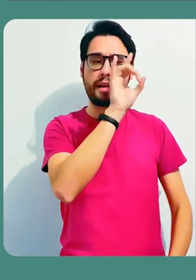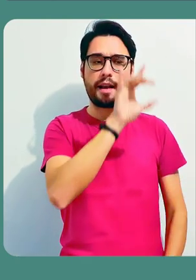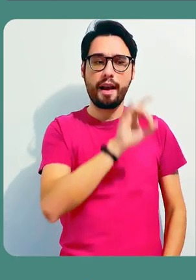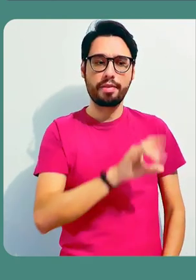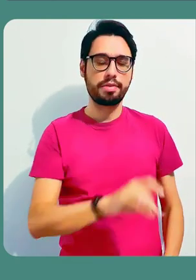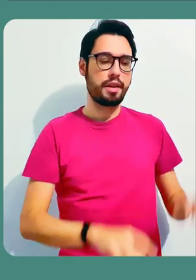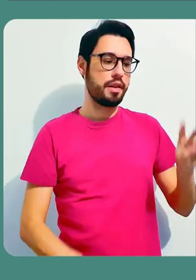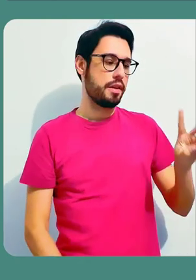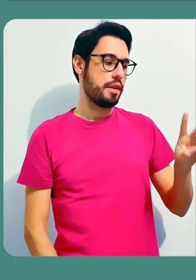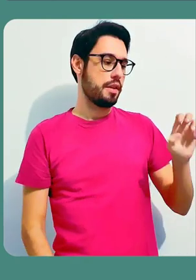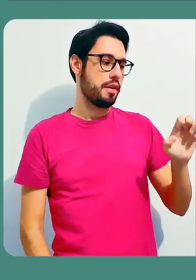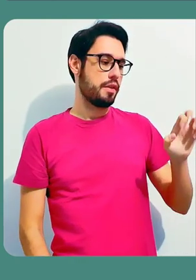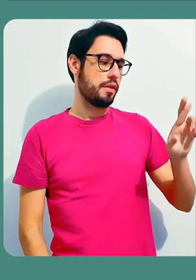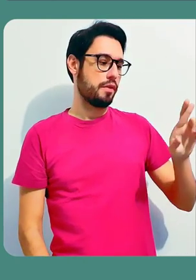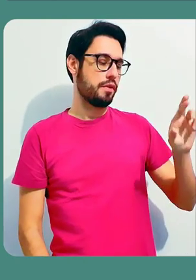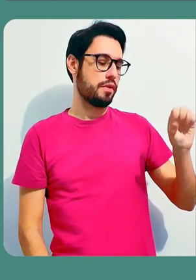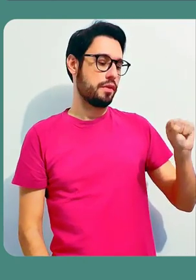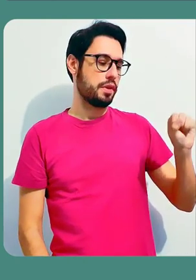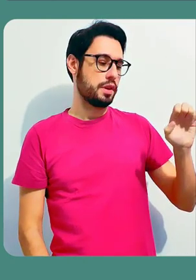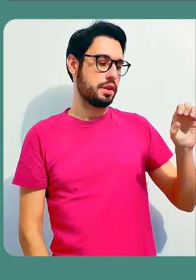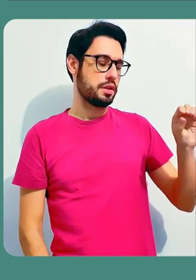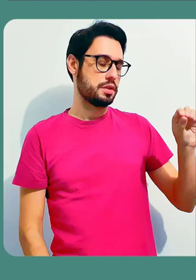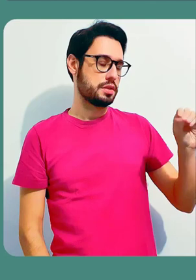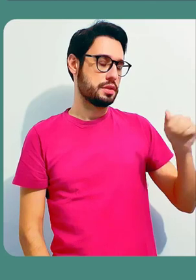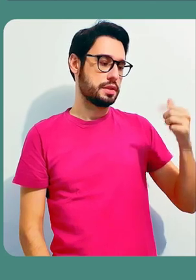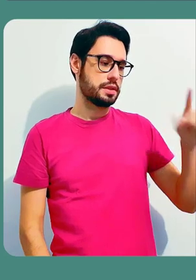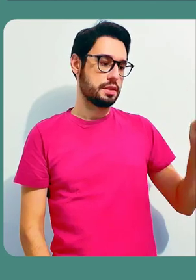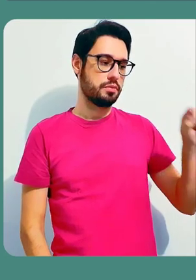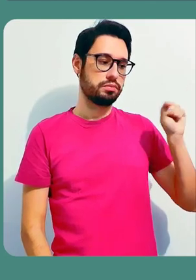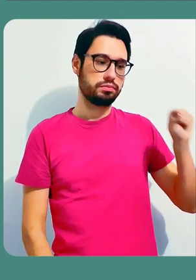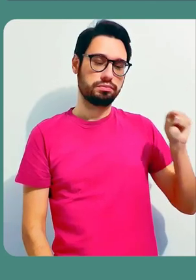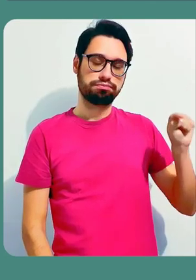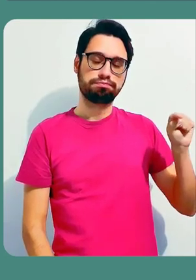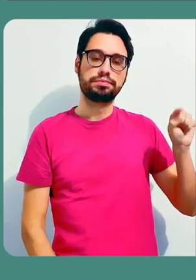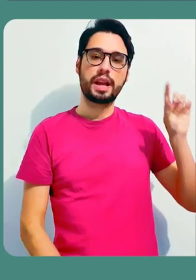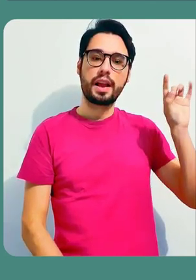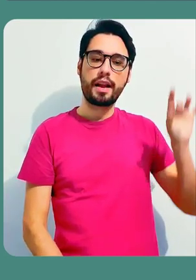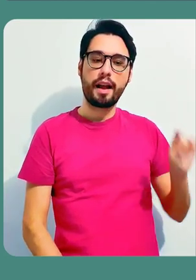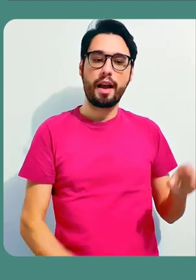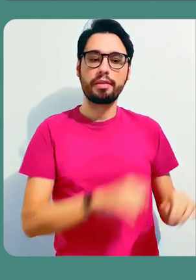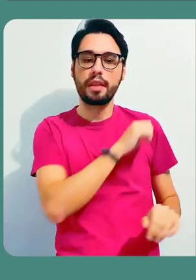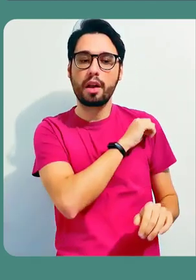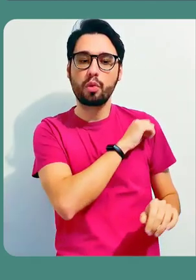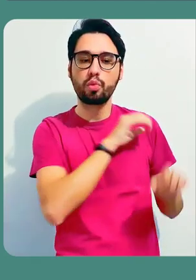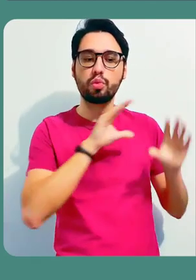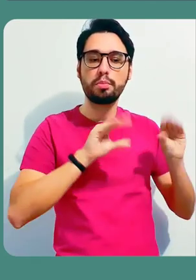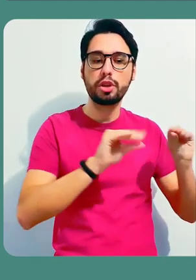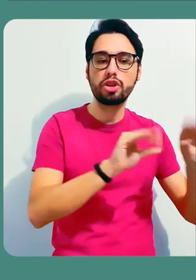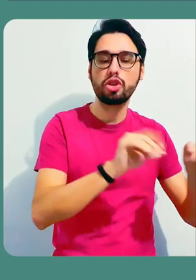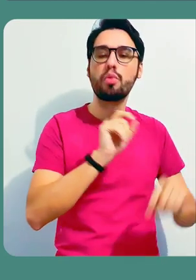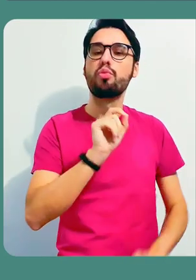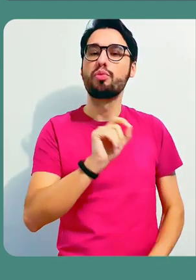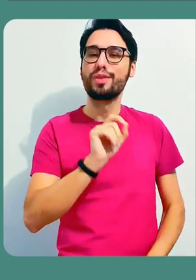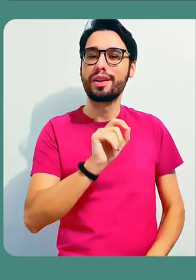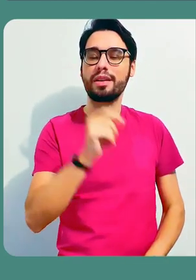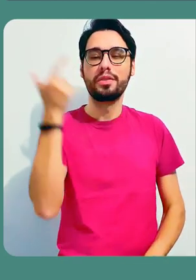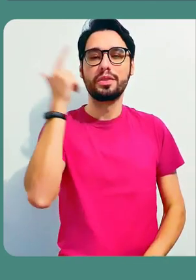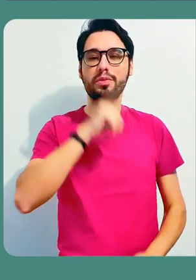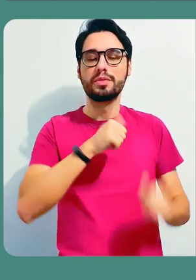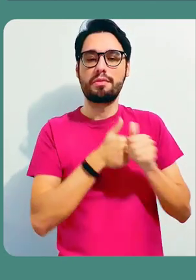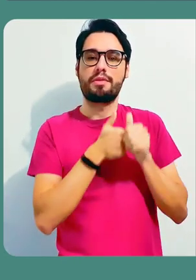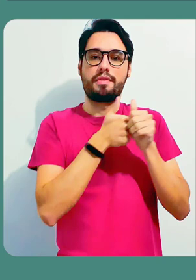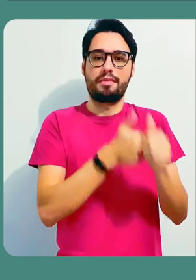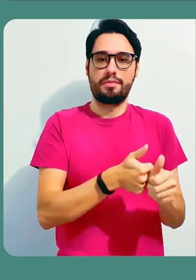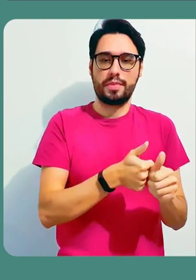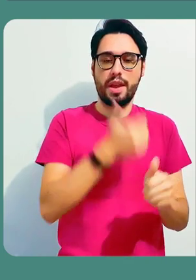Então, aqui na lateral, ele vai mostrar para vocês todas as versões realizadas, as edições realizadas por cada estudante. E assim,